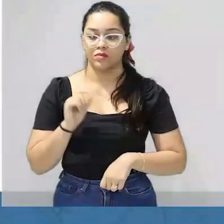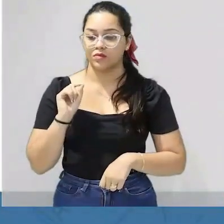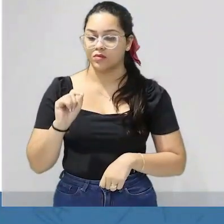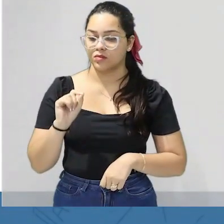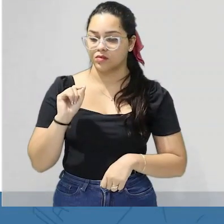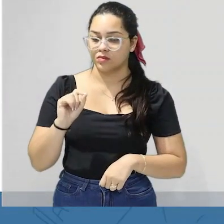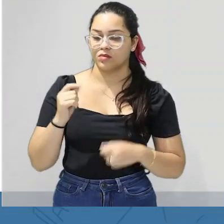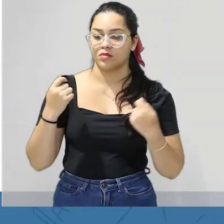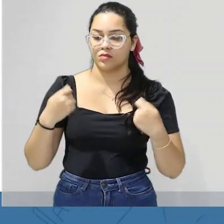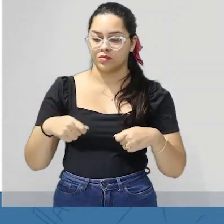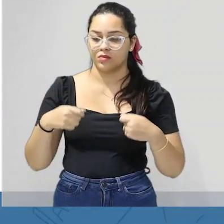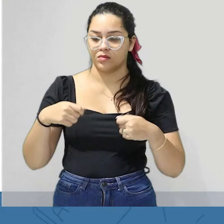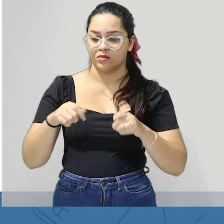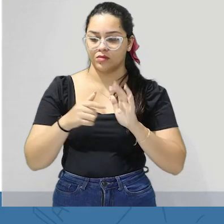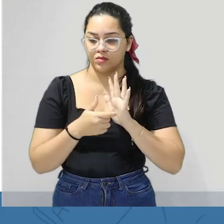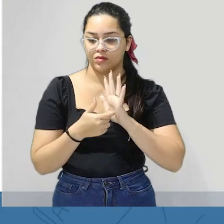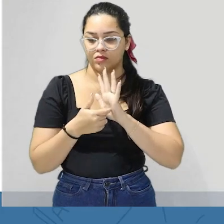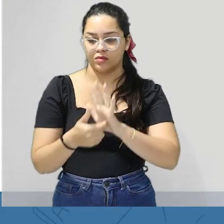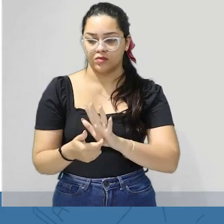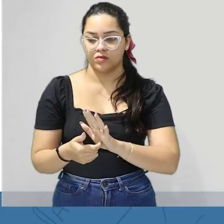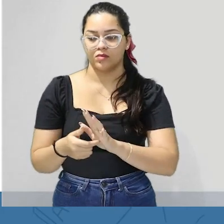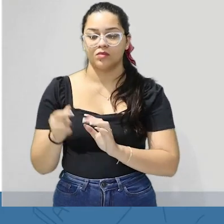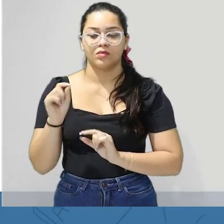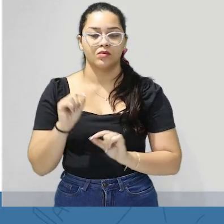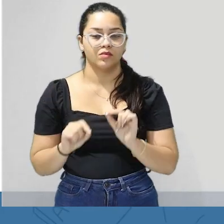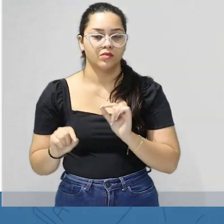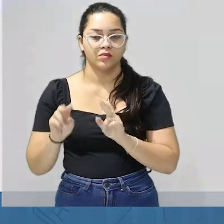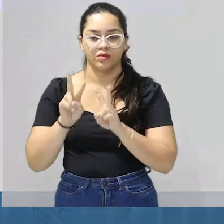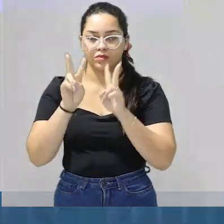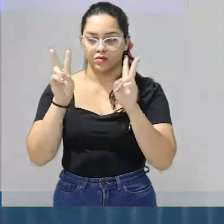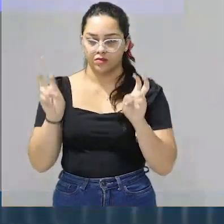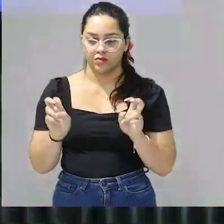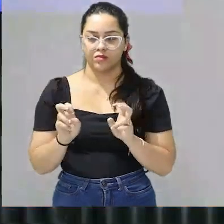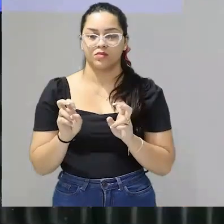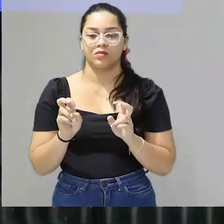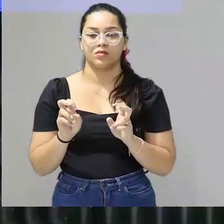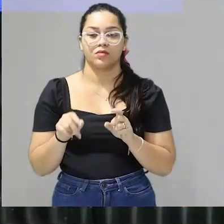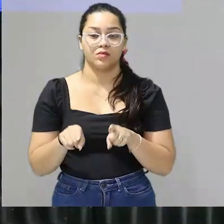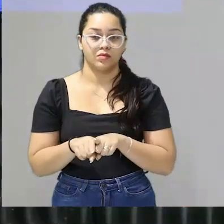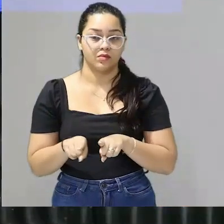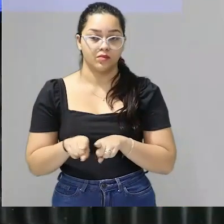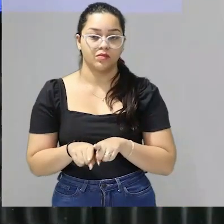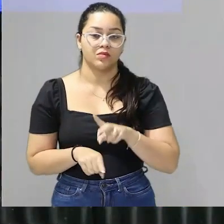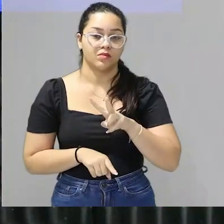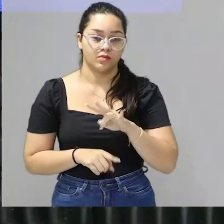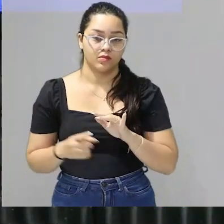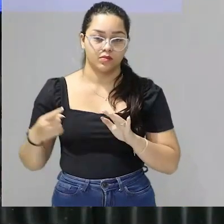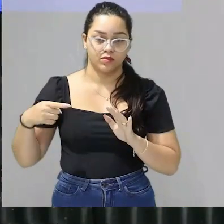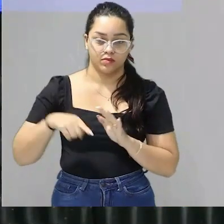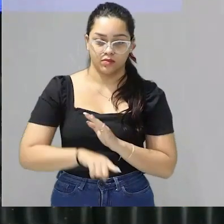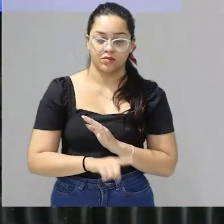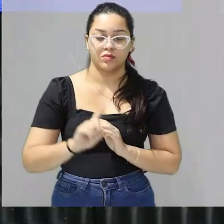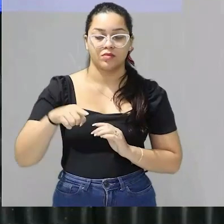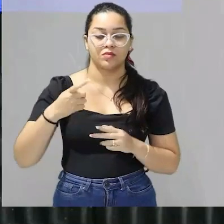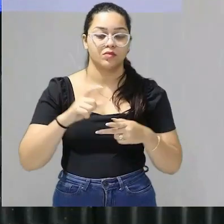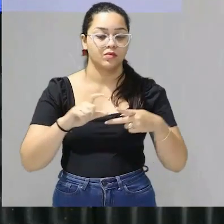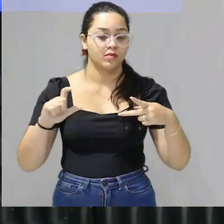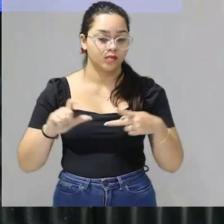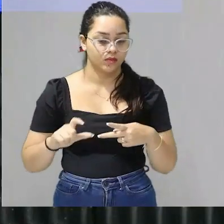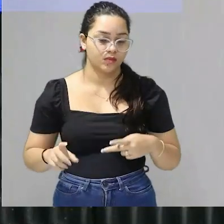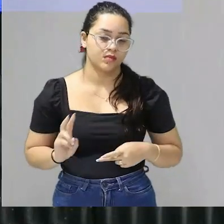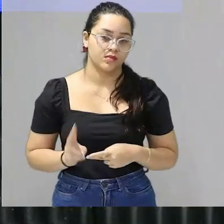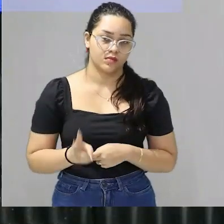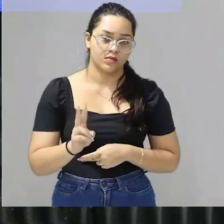o candidato deve apresentar uma problematização sobre o tema da redação que será aprofundada nos parágrafos seguintes